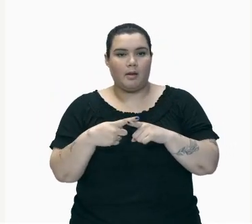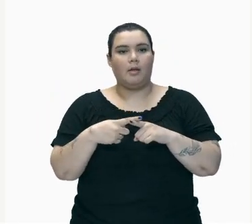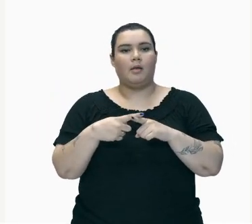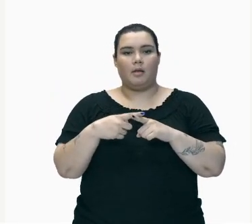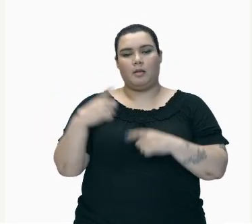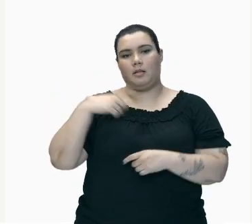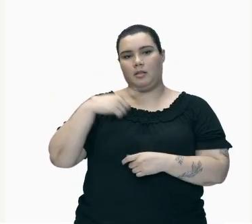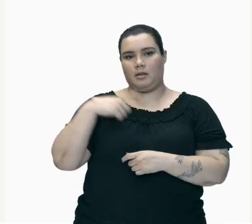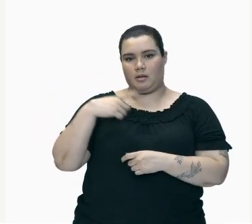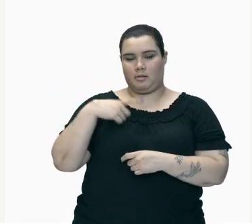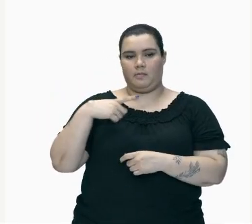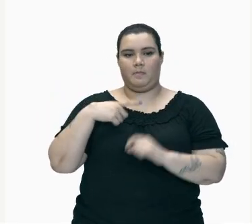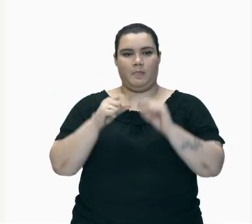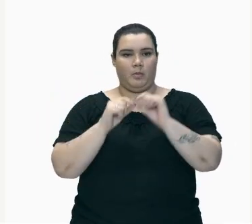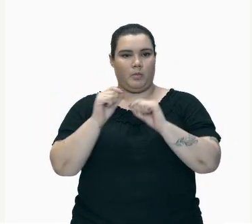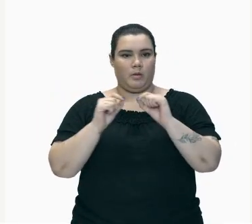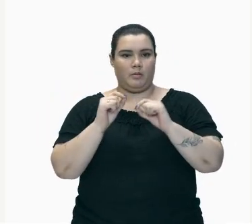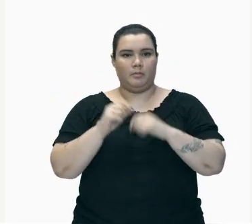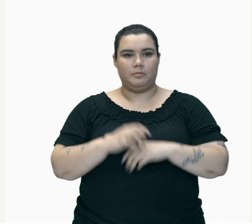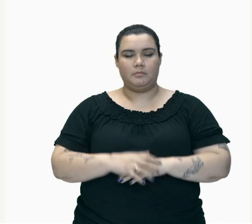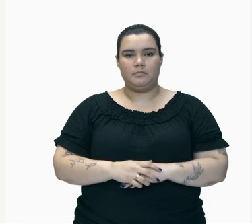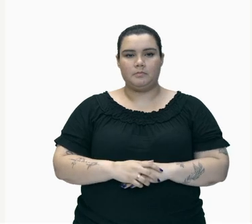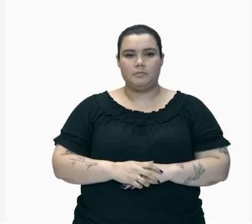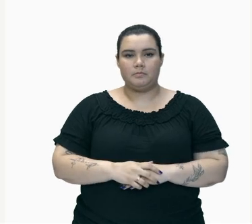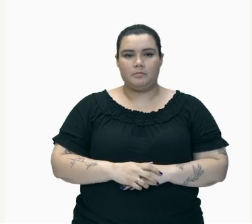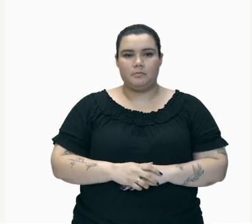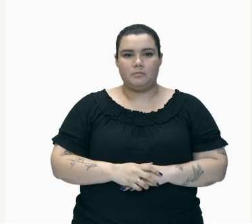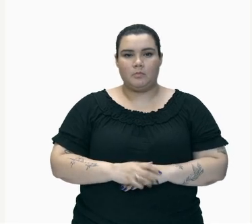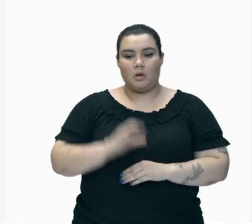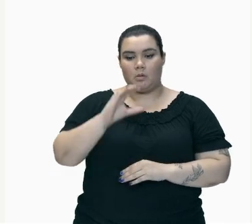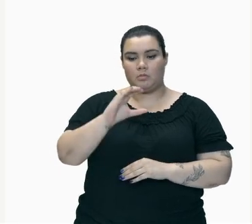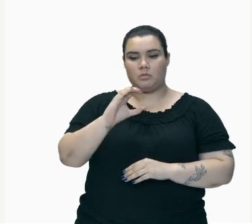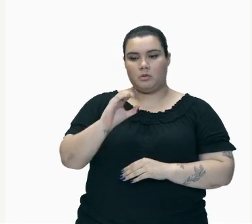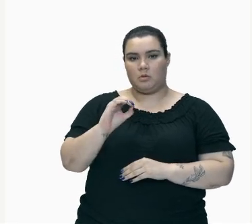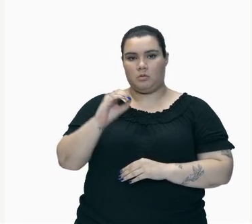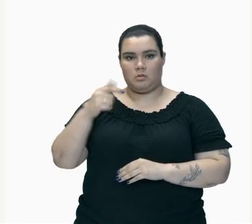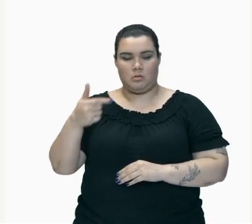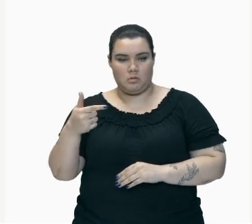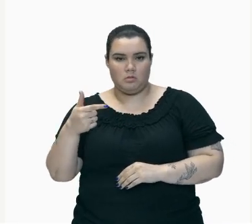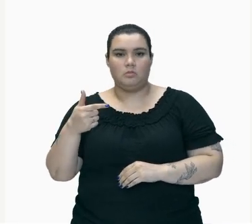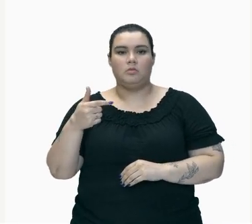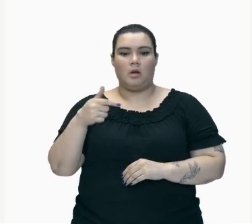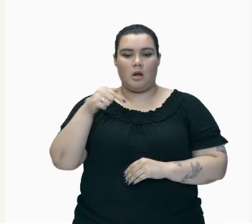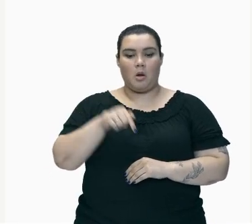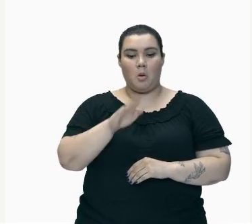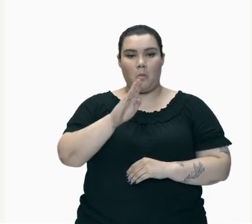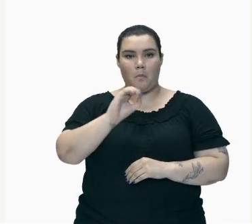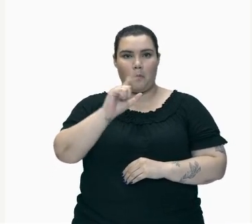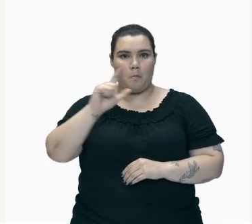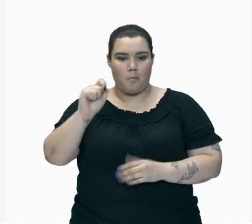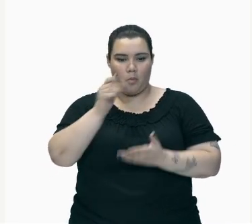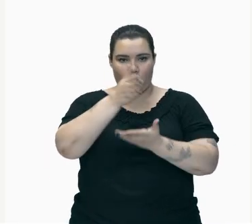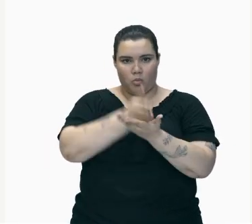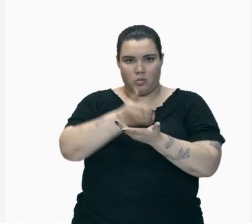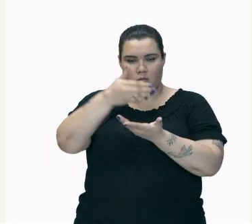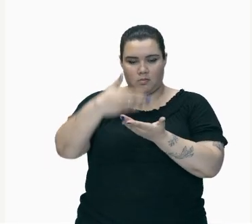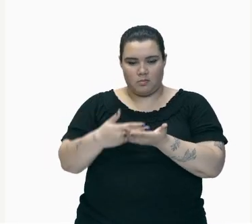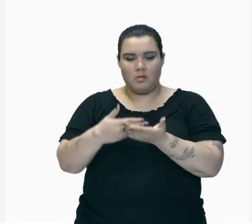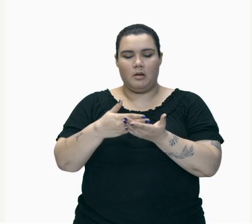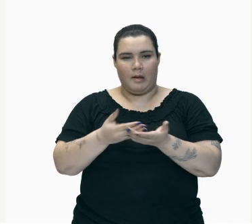Fermento Para Fazer Com Que O CO2 Faz Com Que Esse Bolo Aumente De Volume